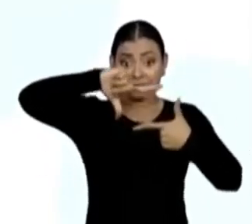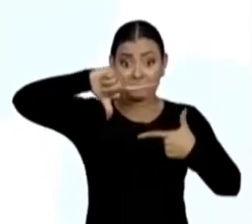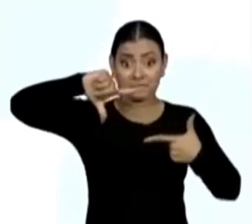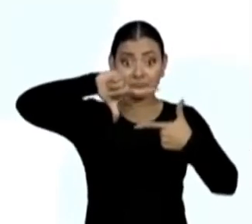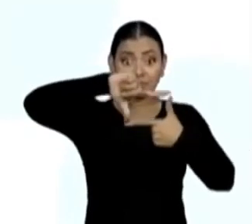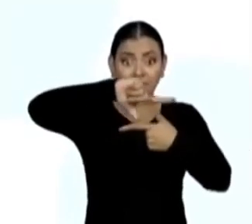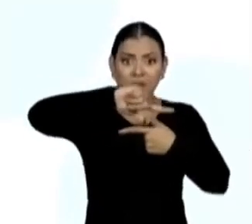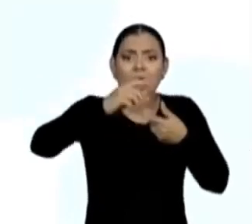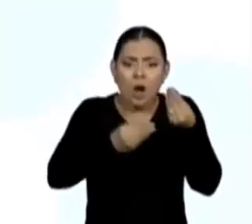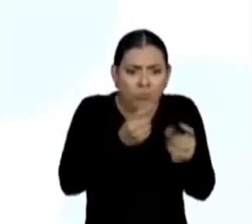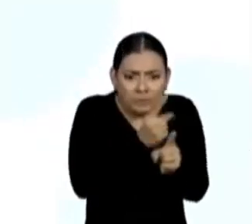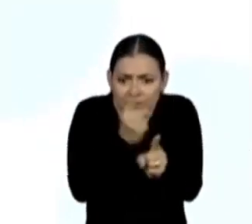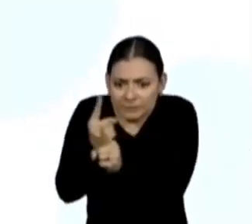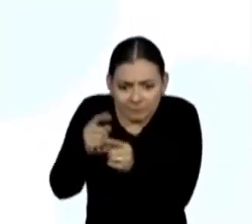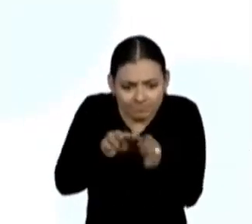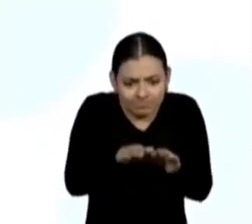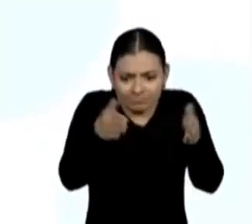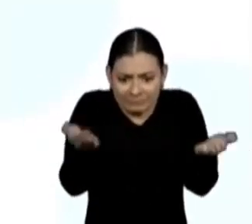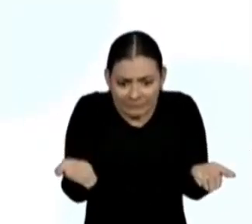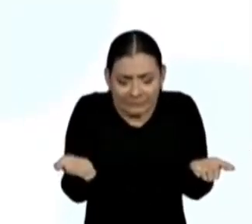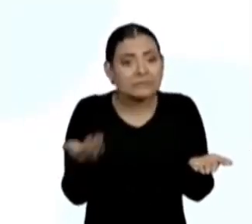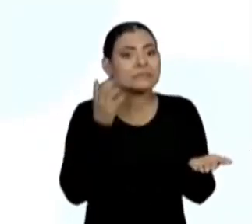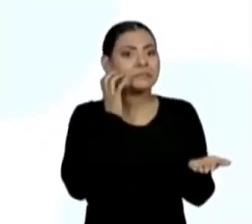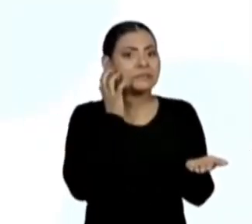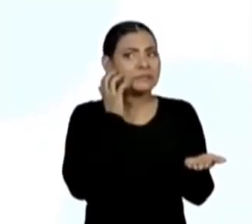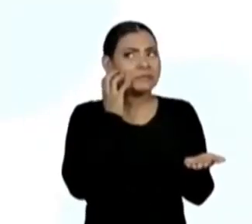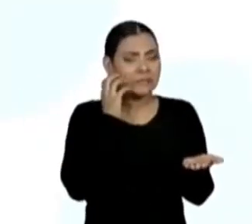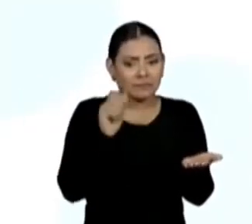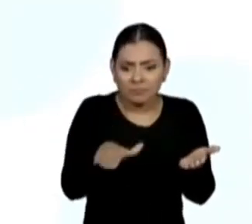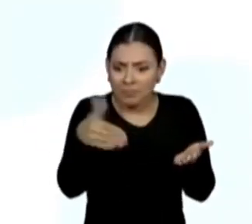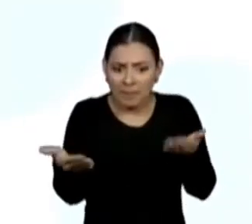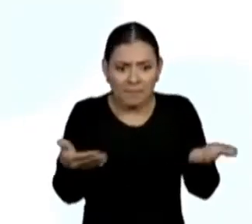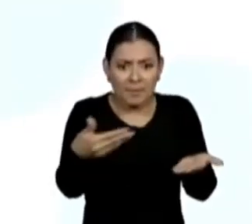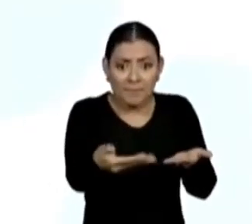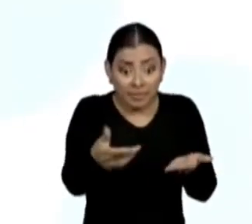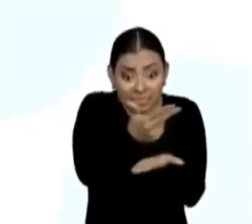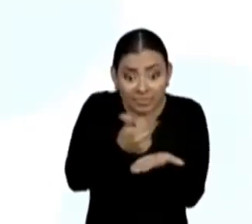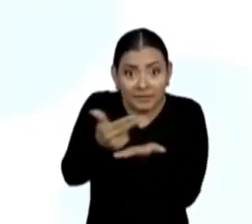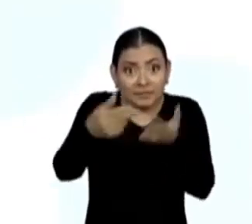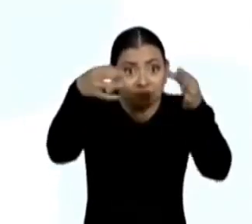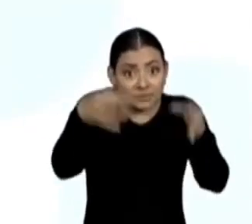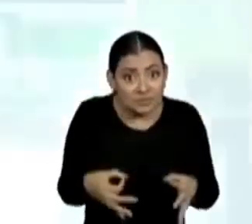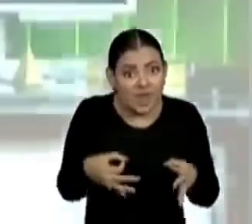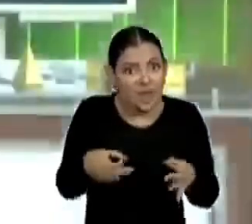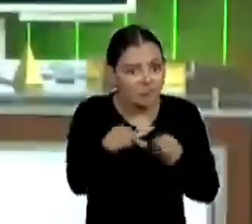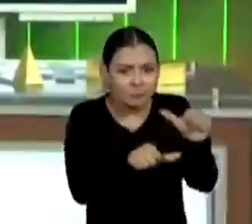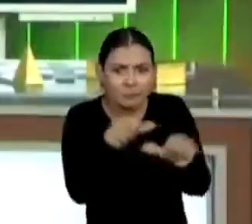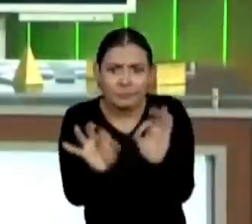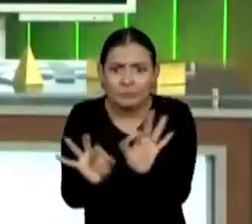Então, como conferir seu jeito de planificar? Conforme o número de face, a figura certa você vai montar.